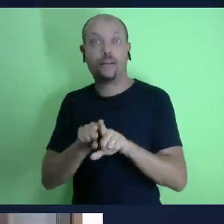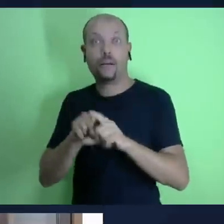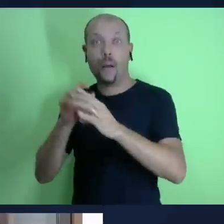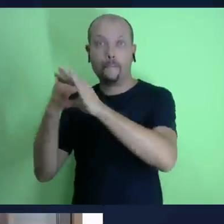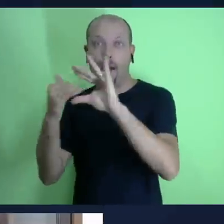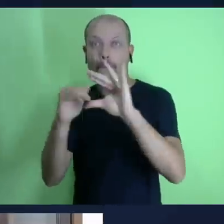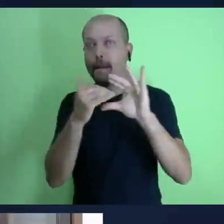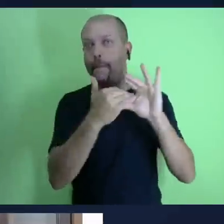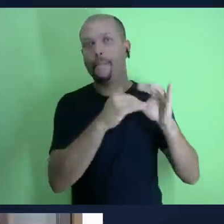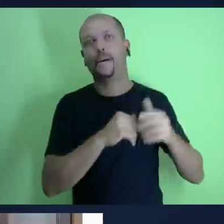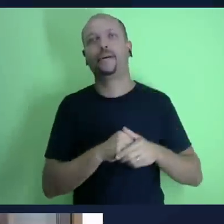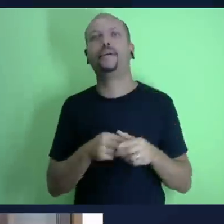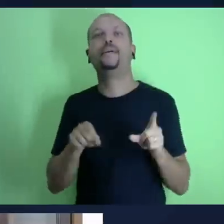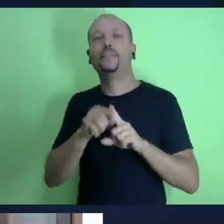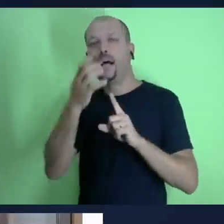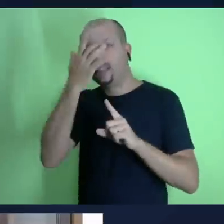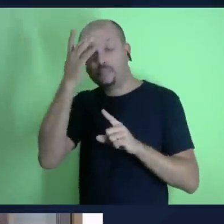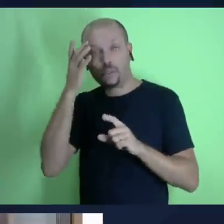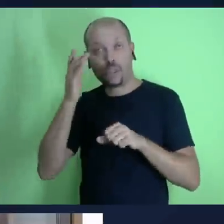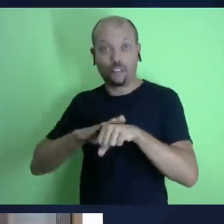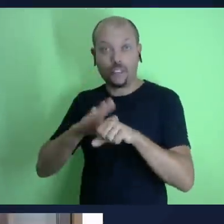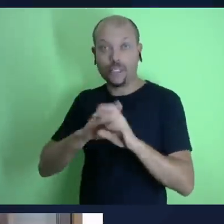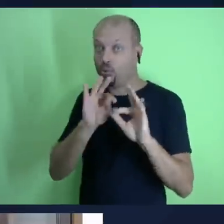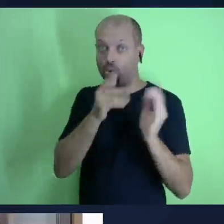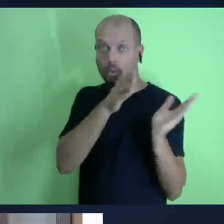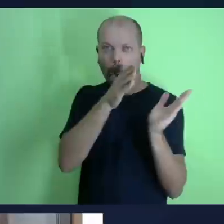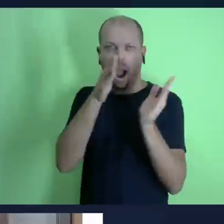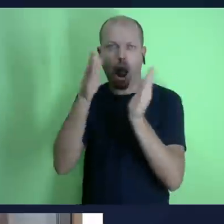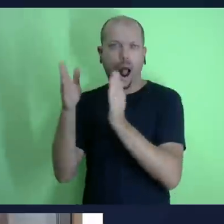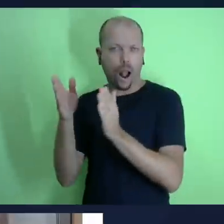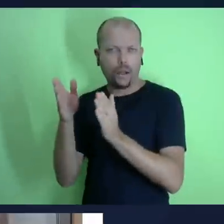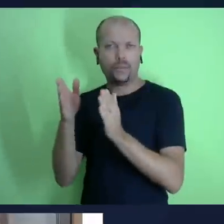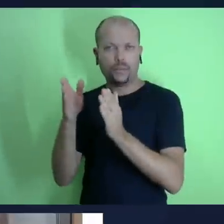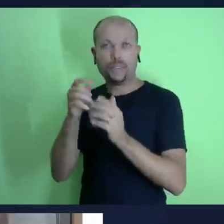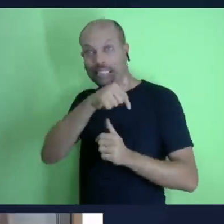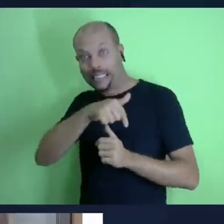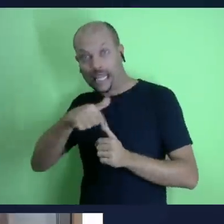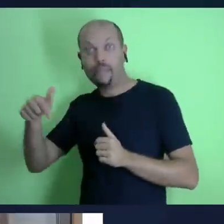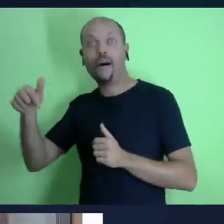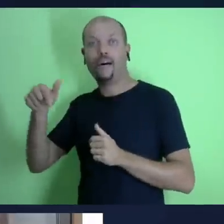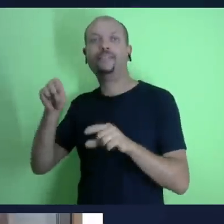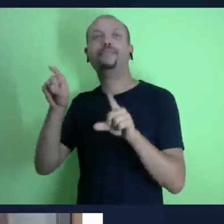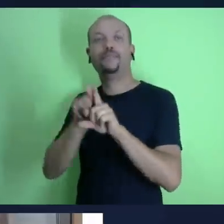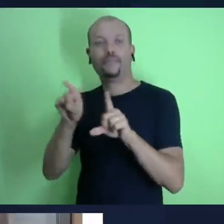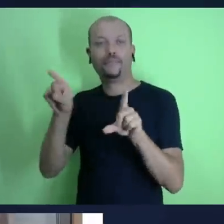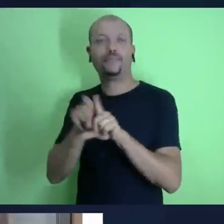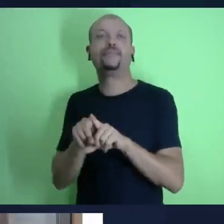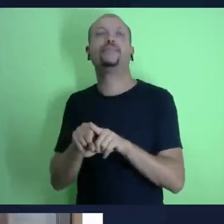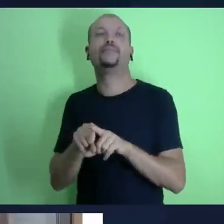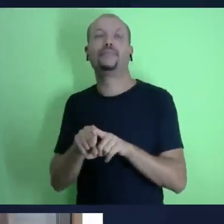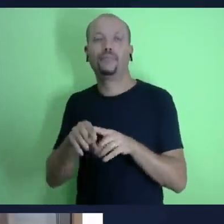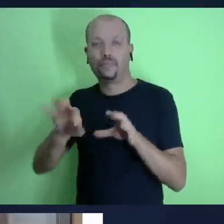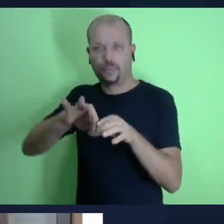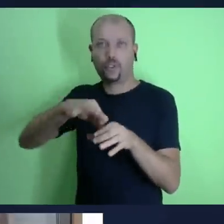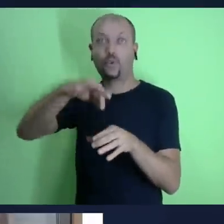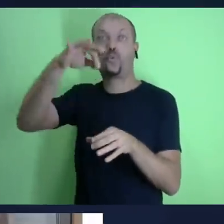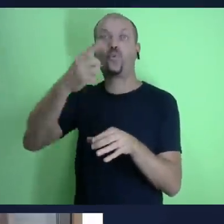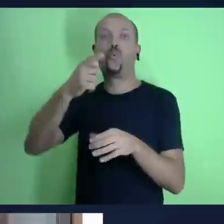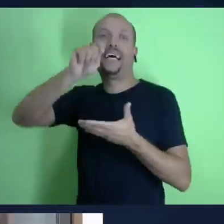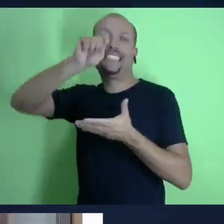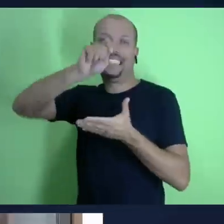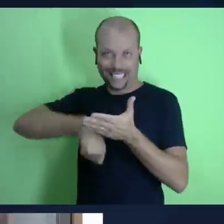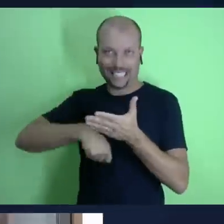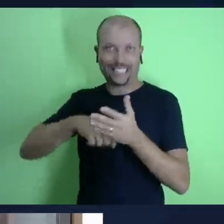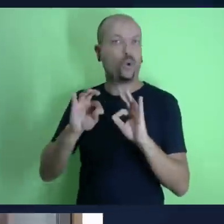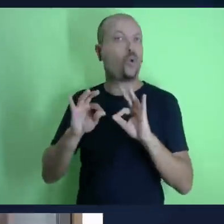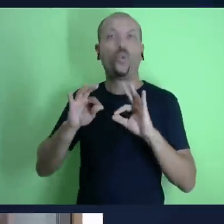da lição da escola sabatina em parceria com a livraria livrosete.com portanto não deixe de participar tá bom